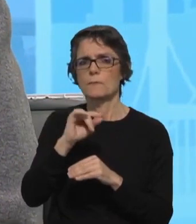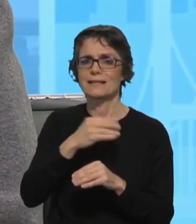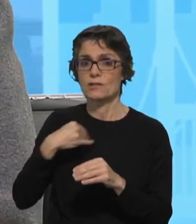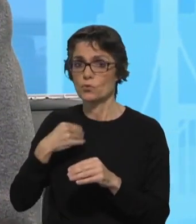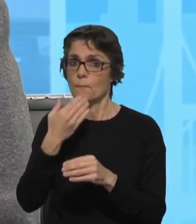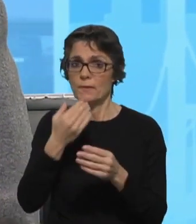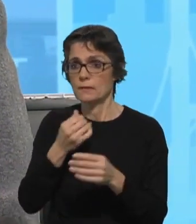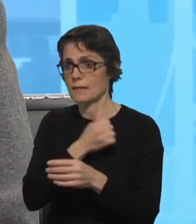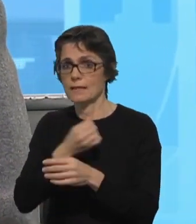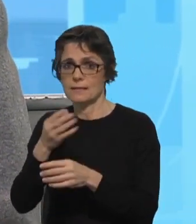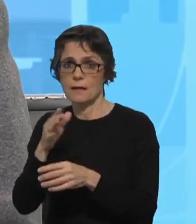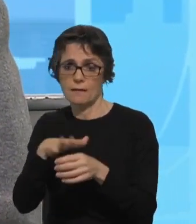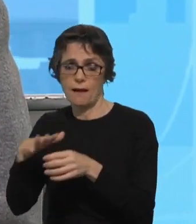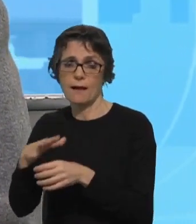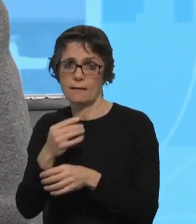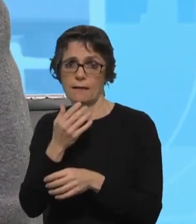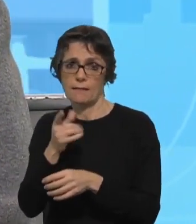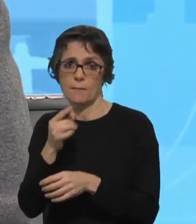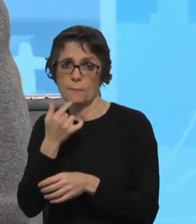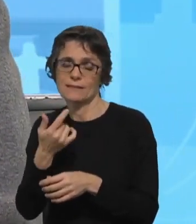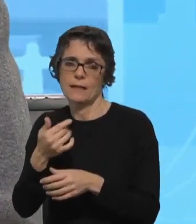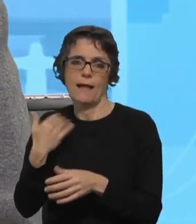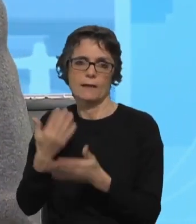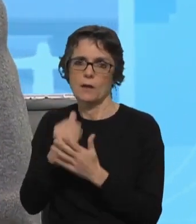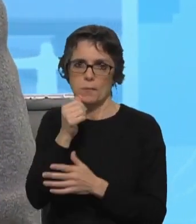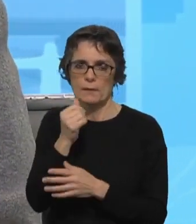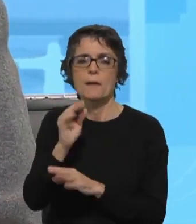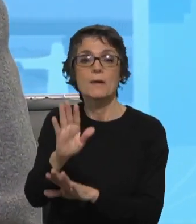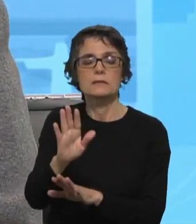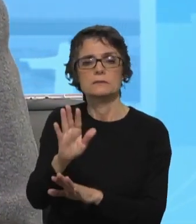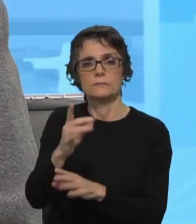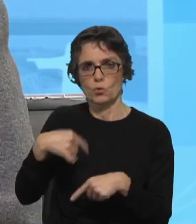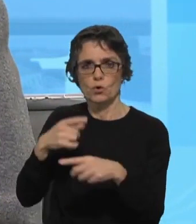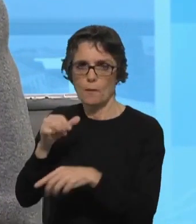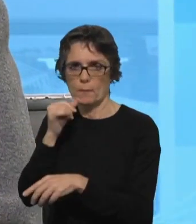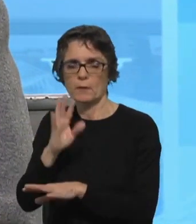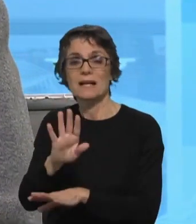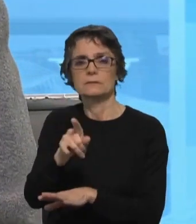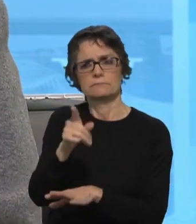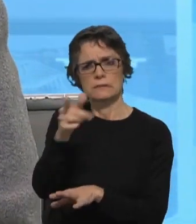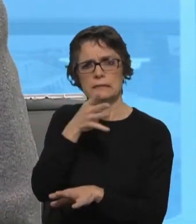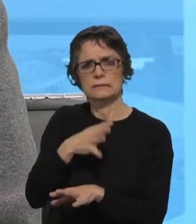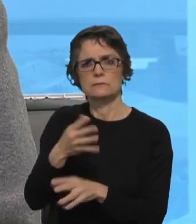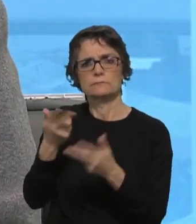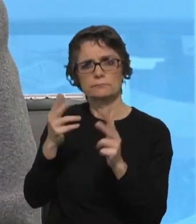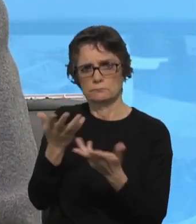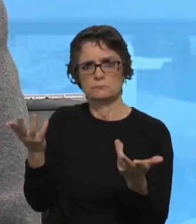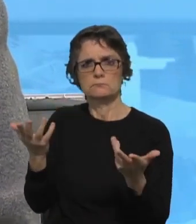e na habitação, portanto não foi possível até o momento, mas que haveria disponibilidade para que